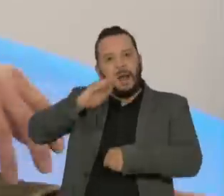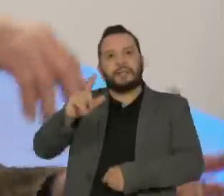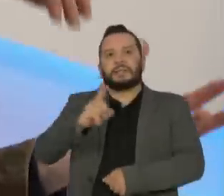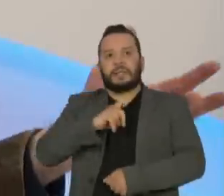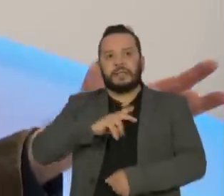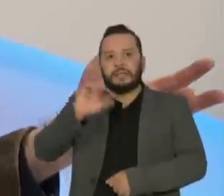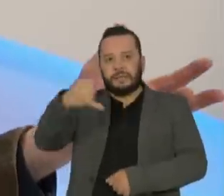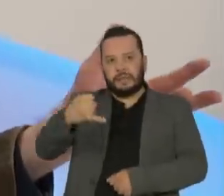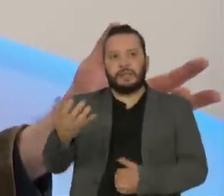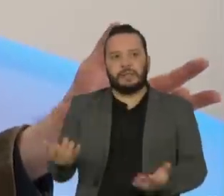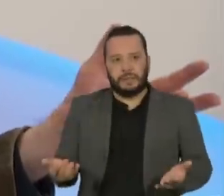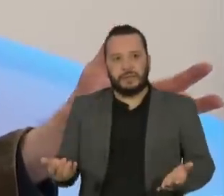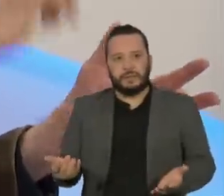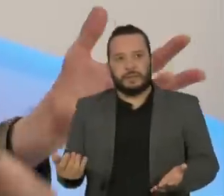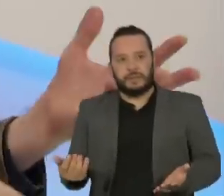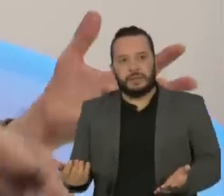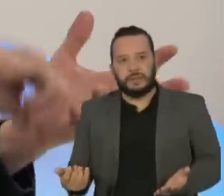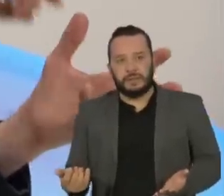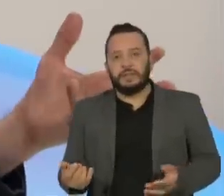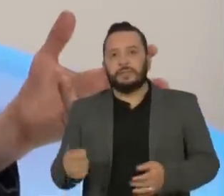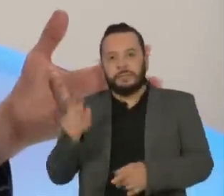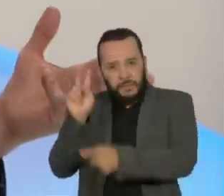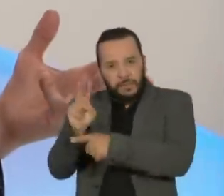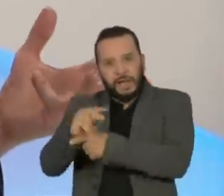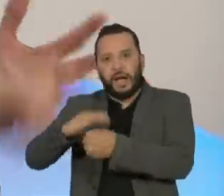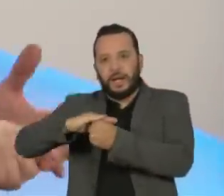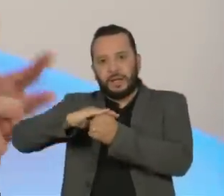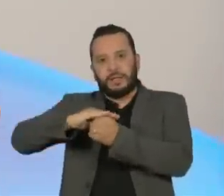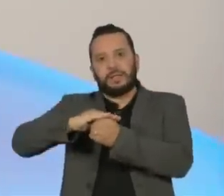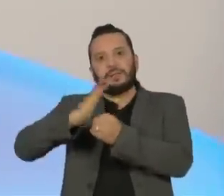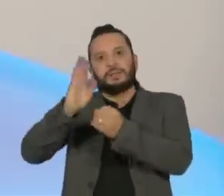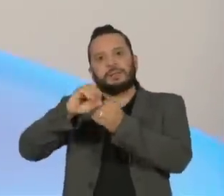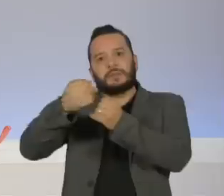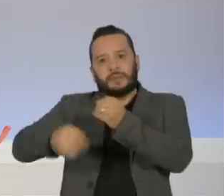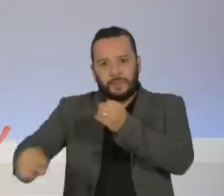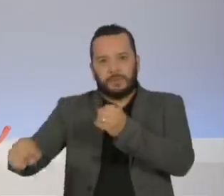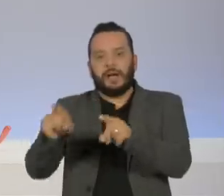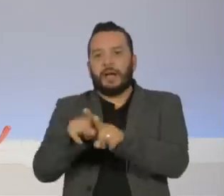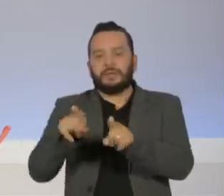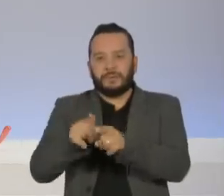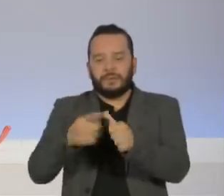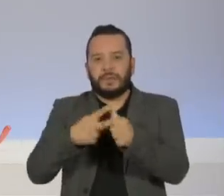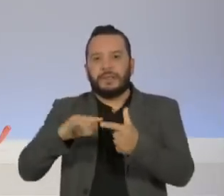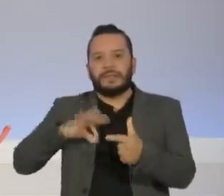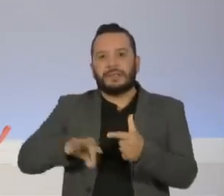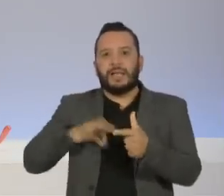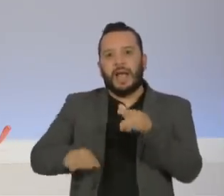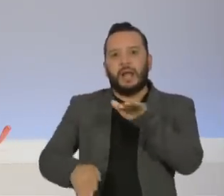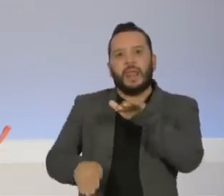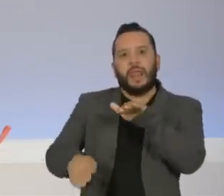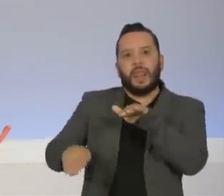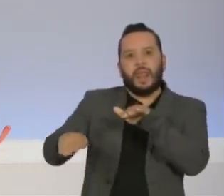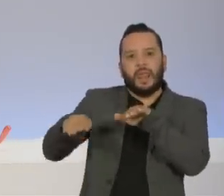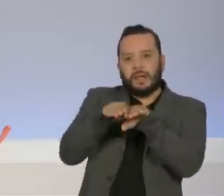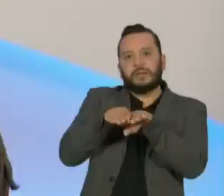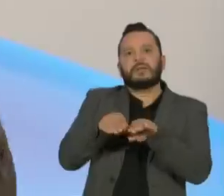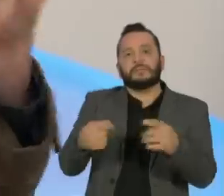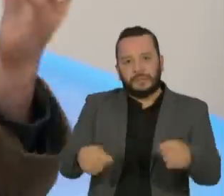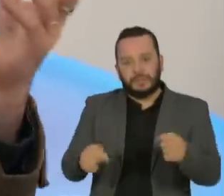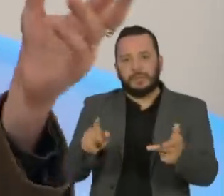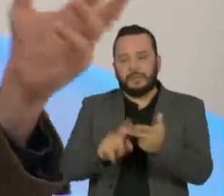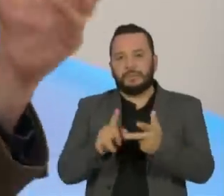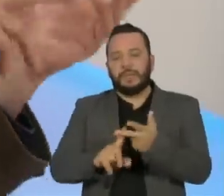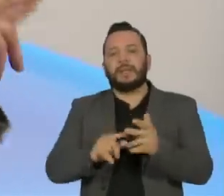A gente tem que cuidar de saneamento básico, a gente tem que cuidar de renda. A questão da ideologia, da